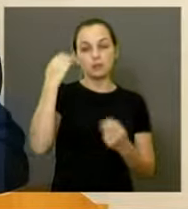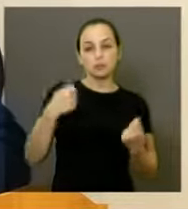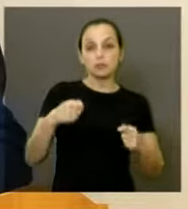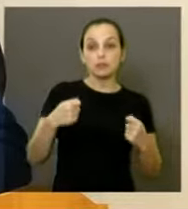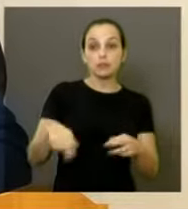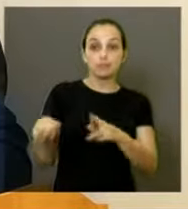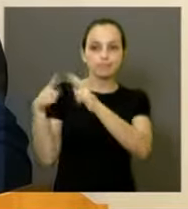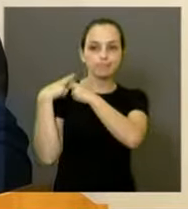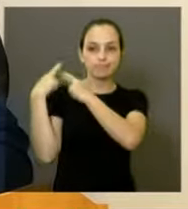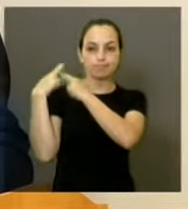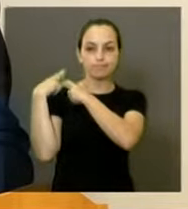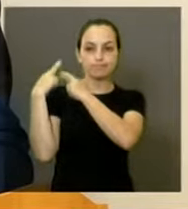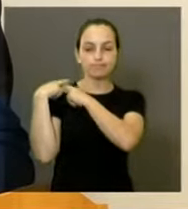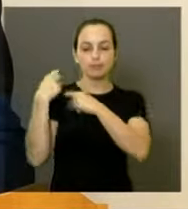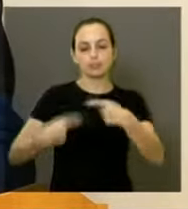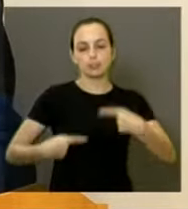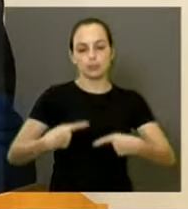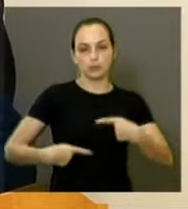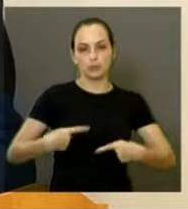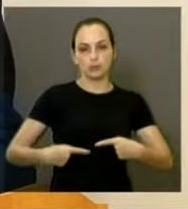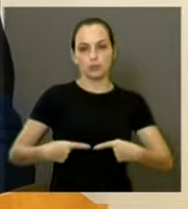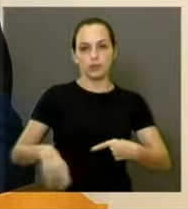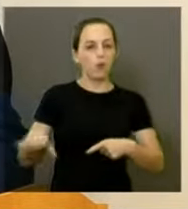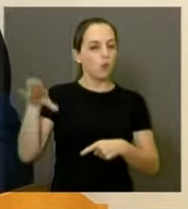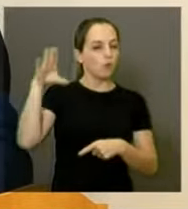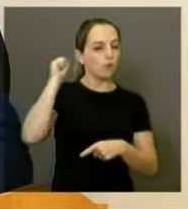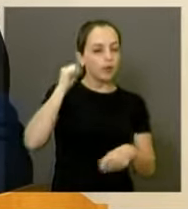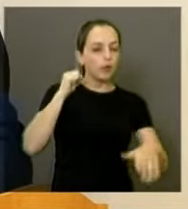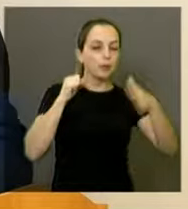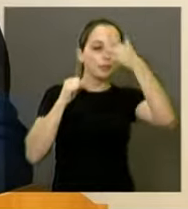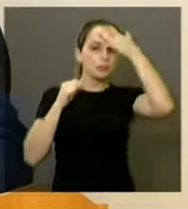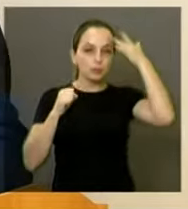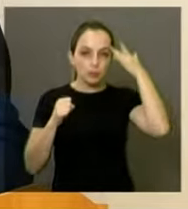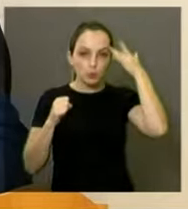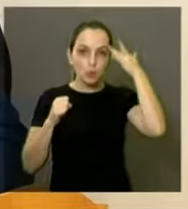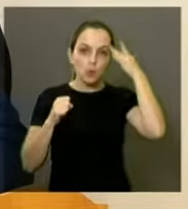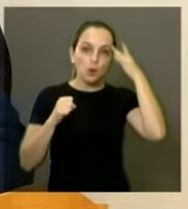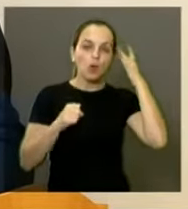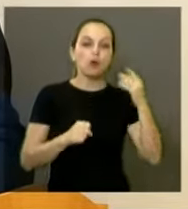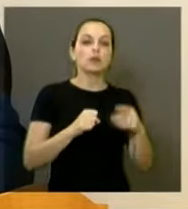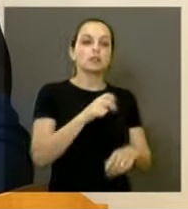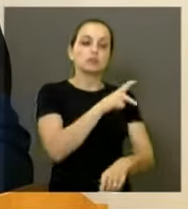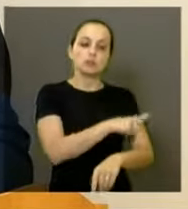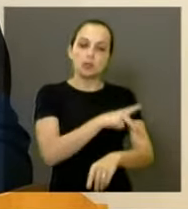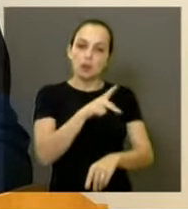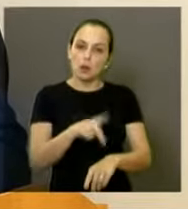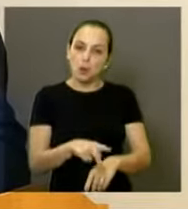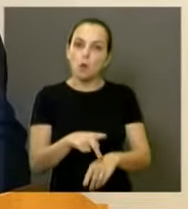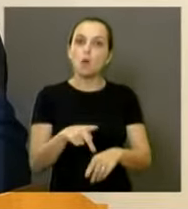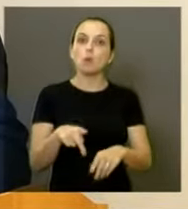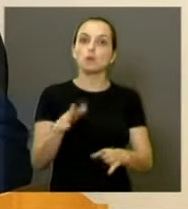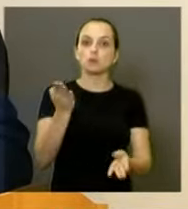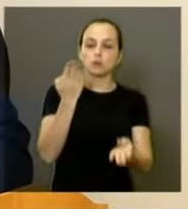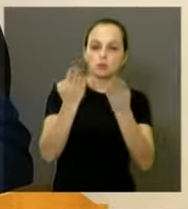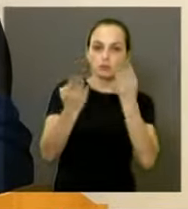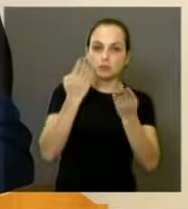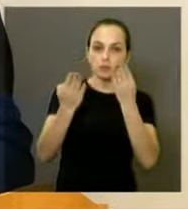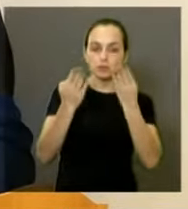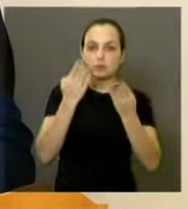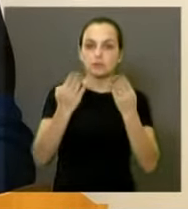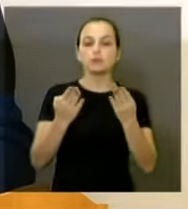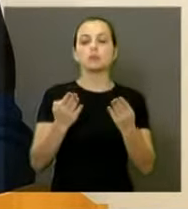responsabilidade nesse debate. Ouvir pessoas, pedagogos, psicólogos, educadores,